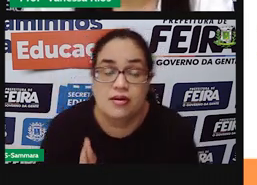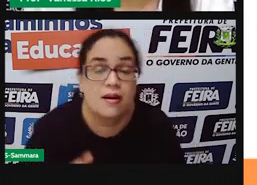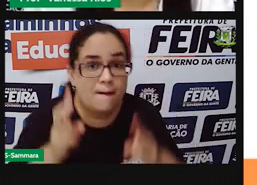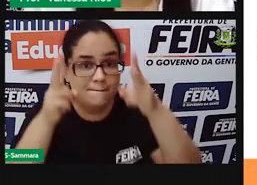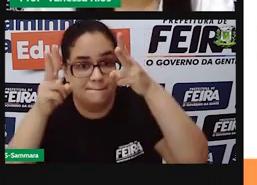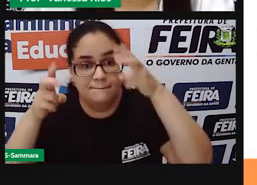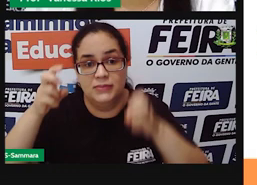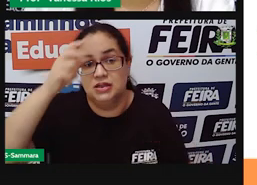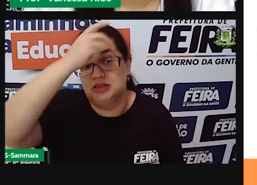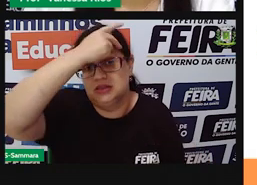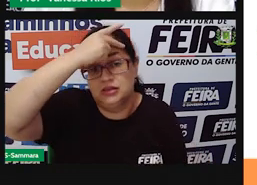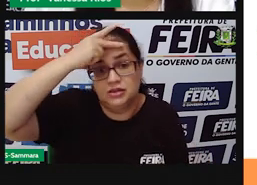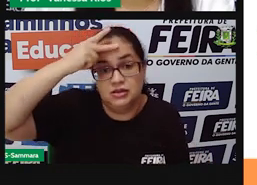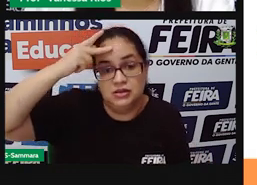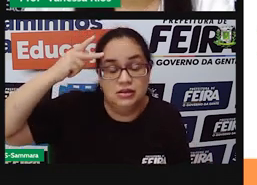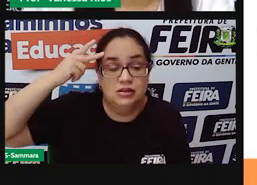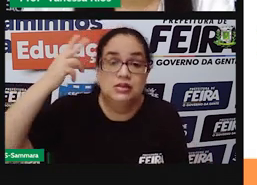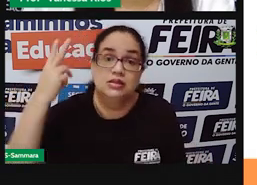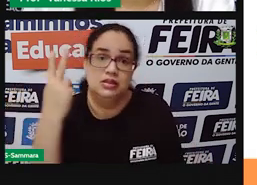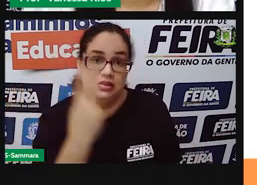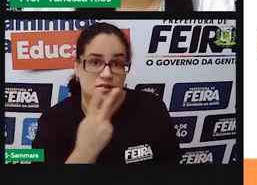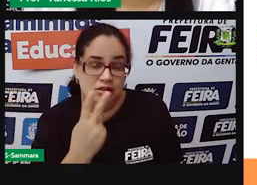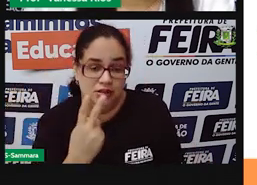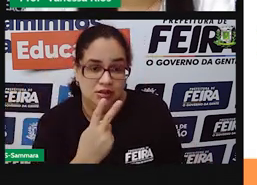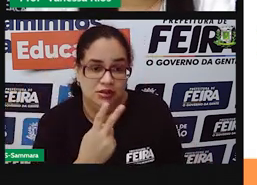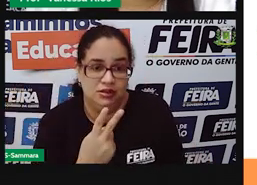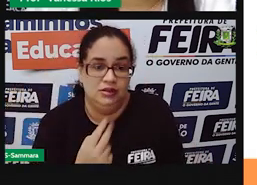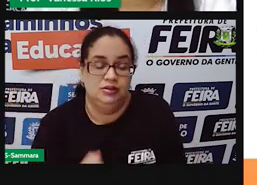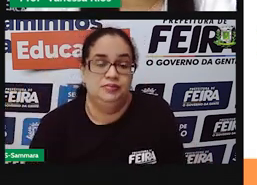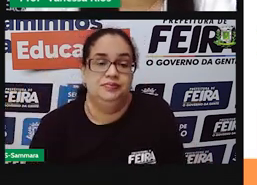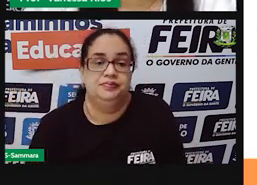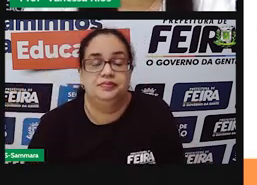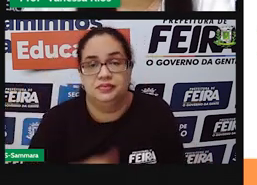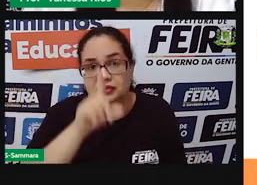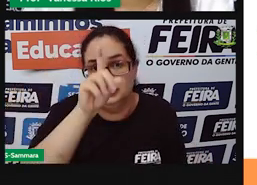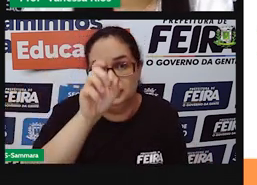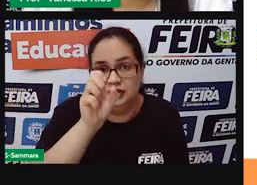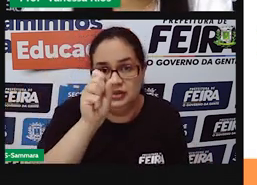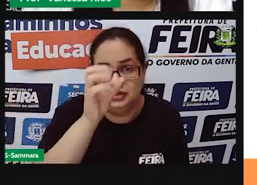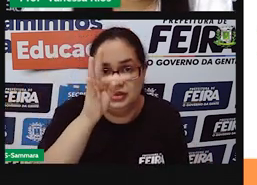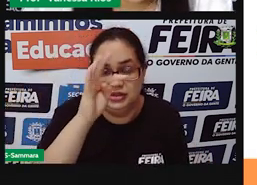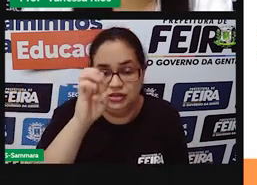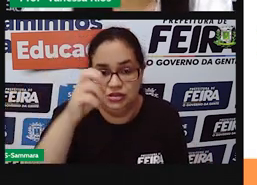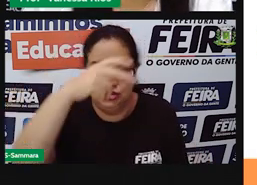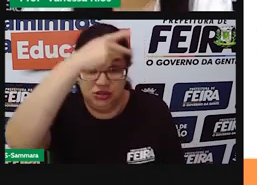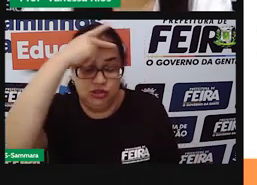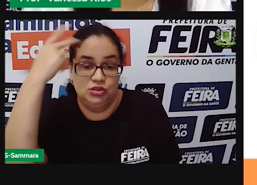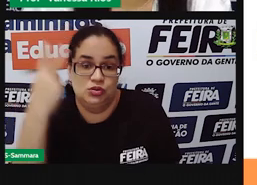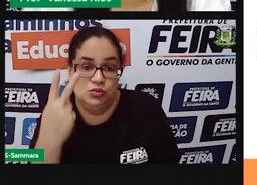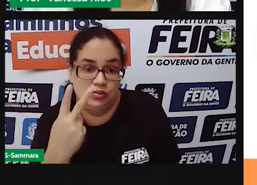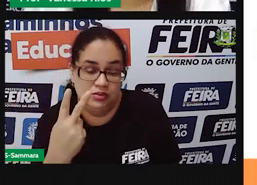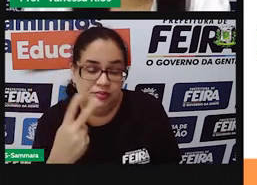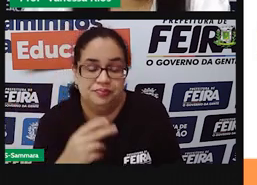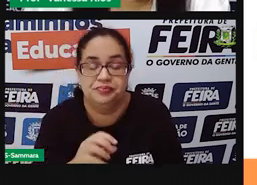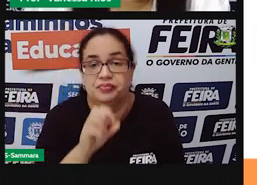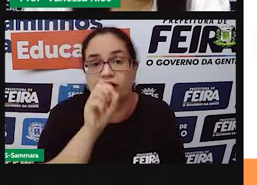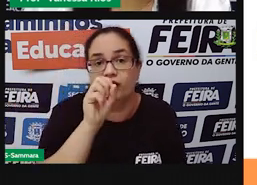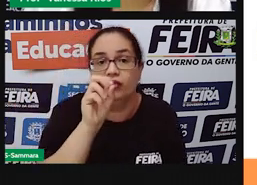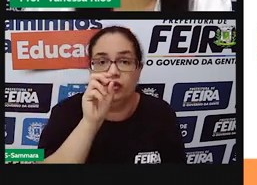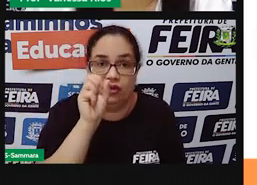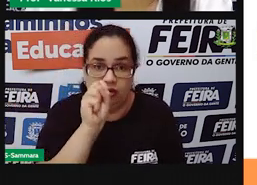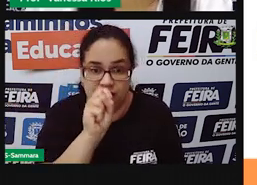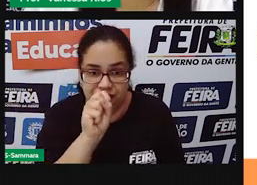a pessoa, aí o número da, né? Deste está aí na segunda pessoa do singular.